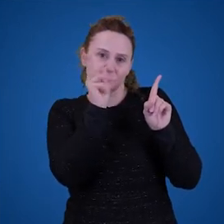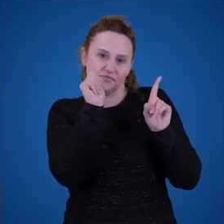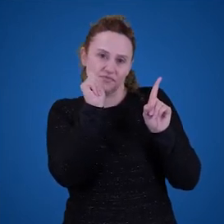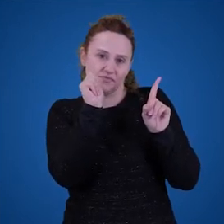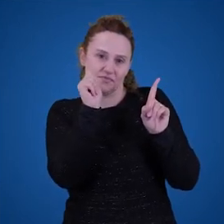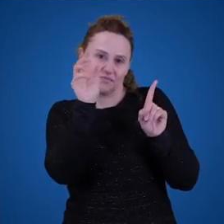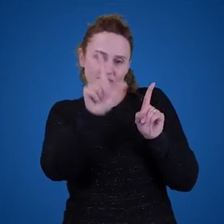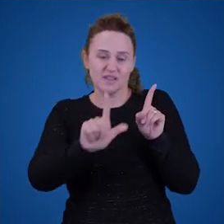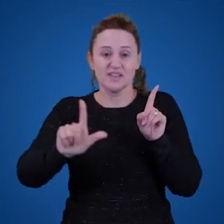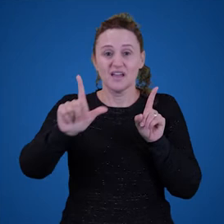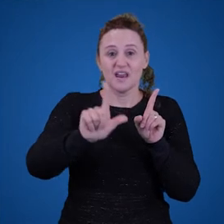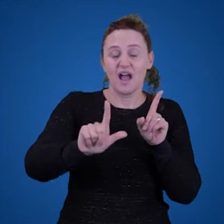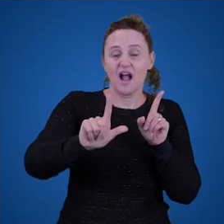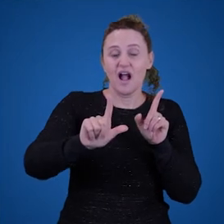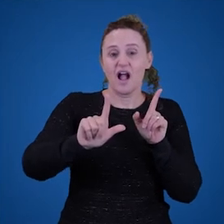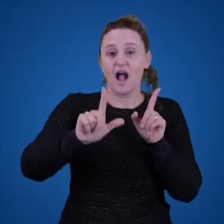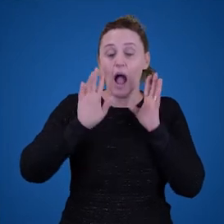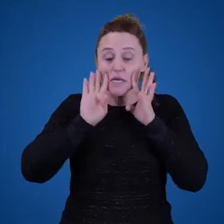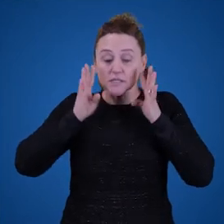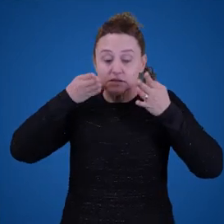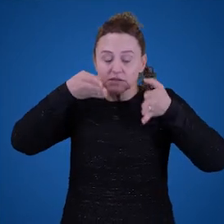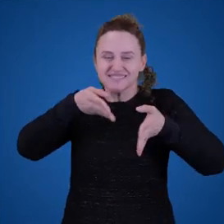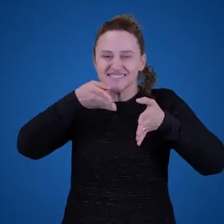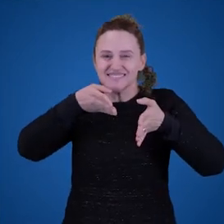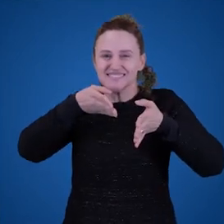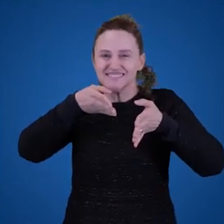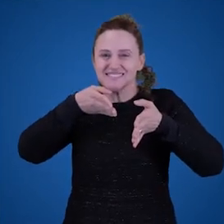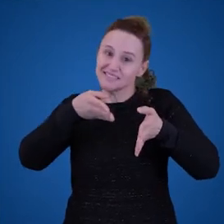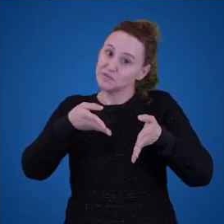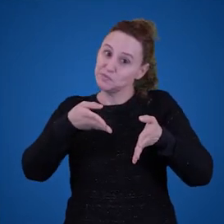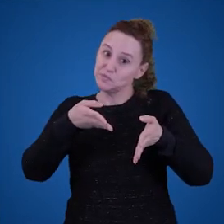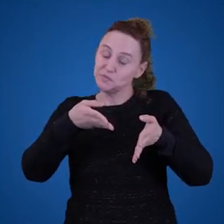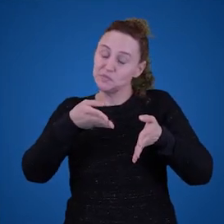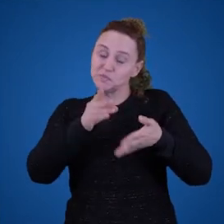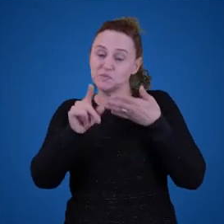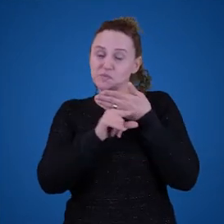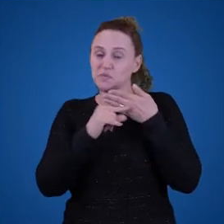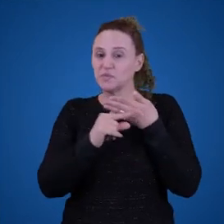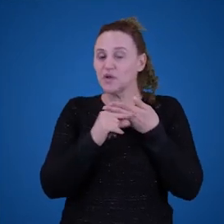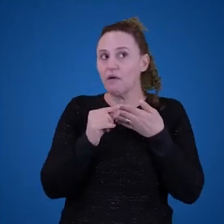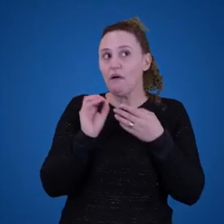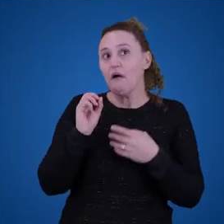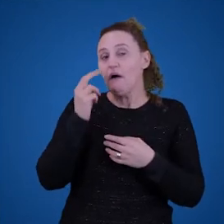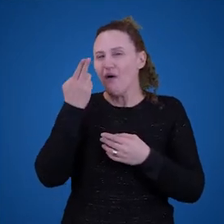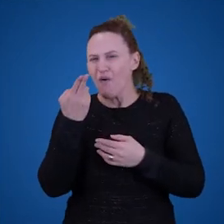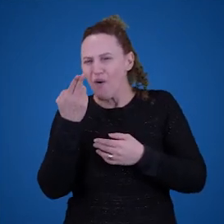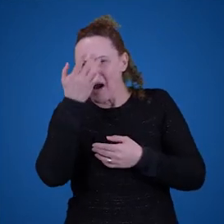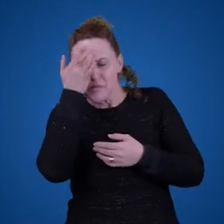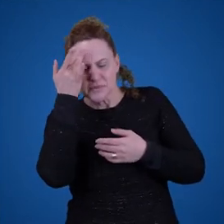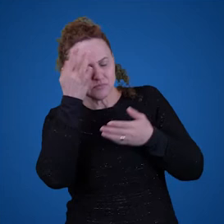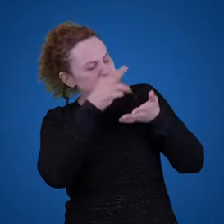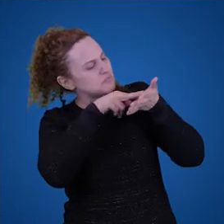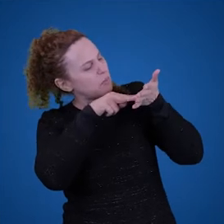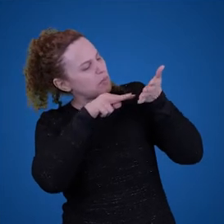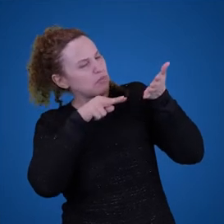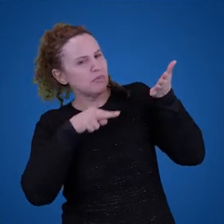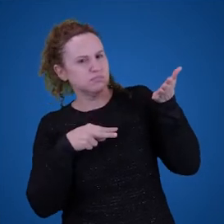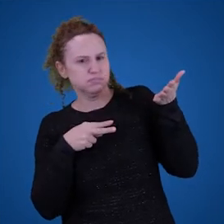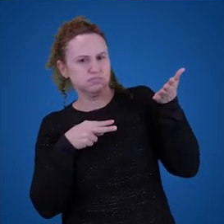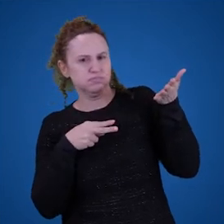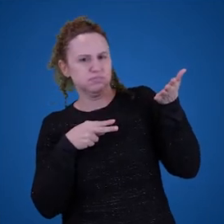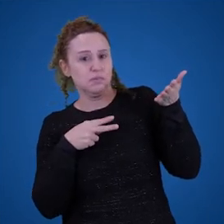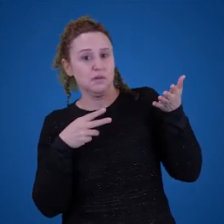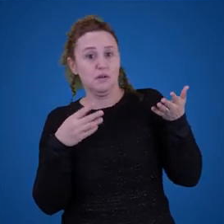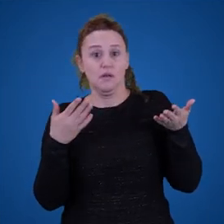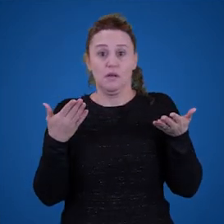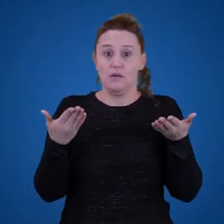autoras que às vezes escrevem? Ou ela é dada pela interpretação de um leitor ou de uma leitora? Ou ambos, né?